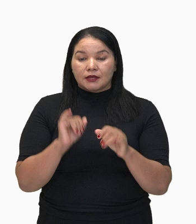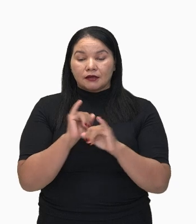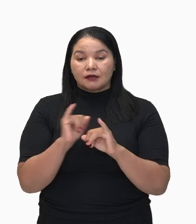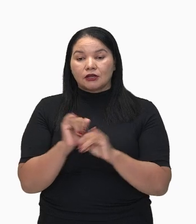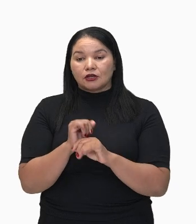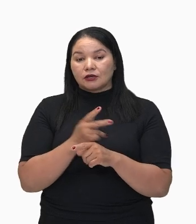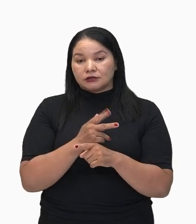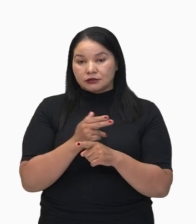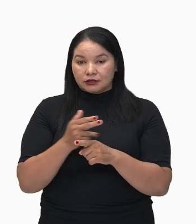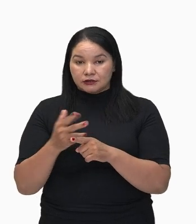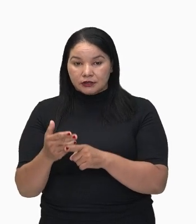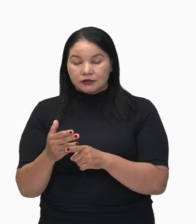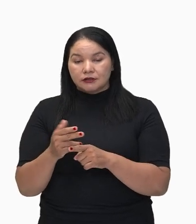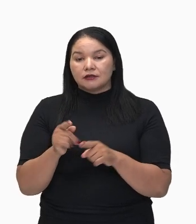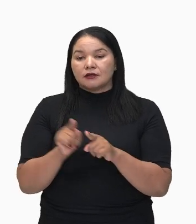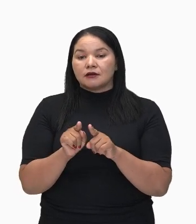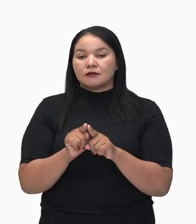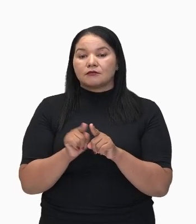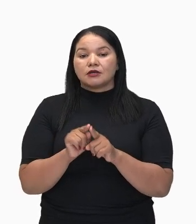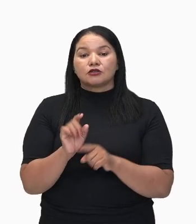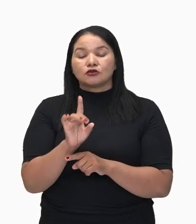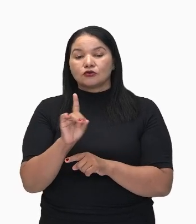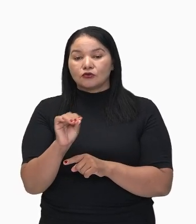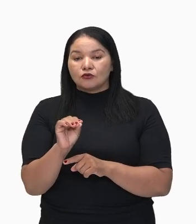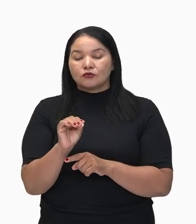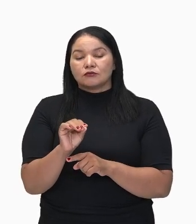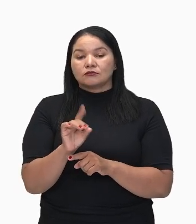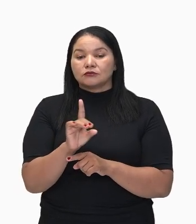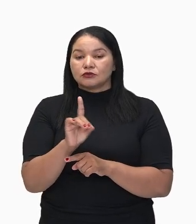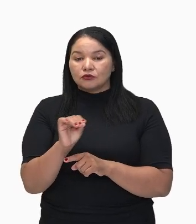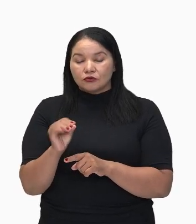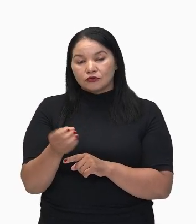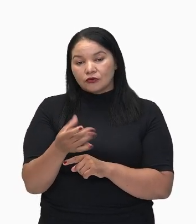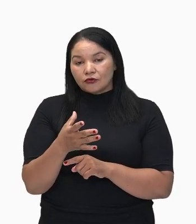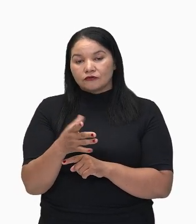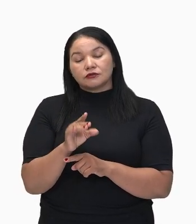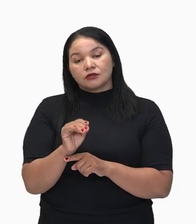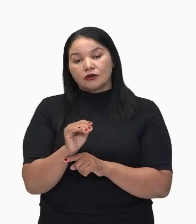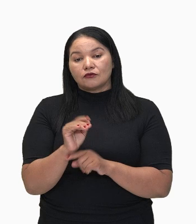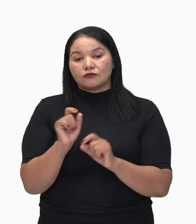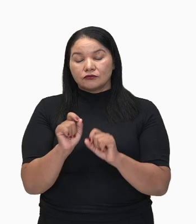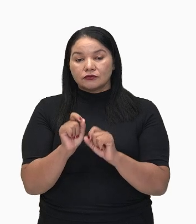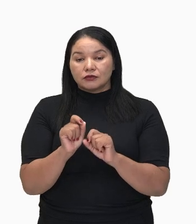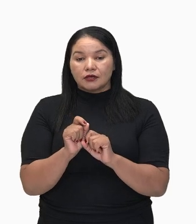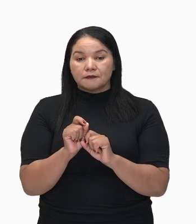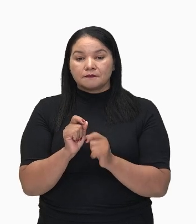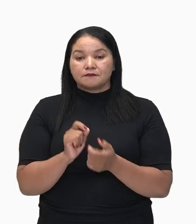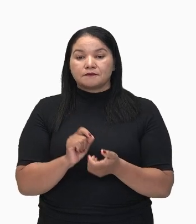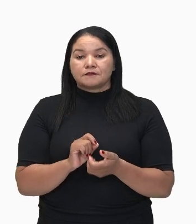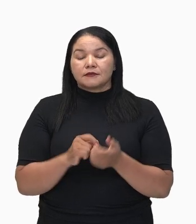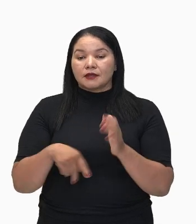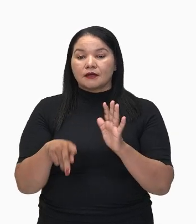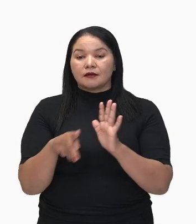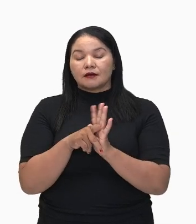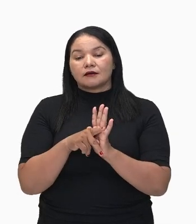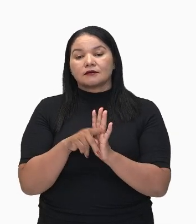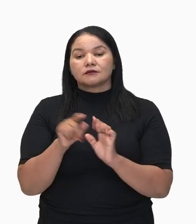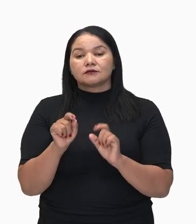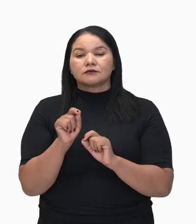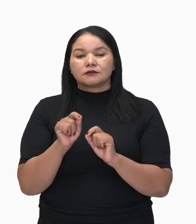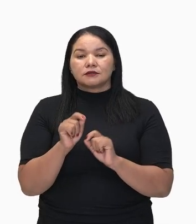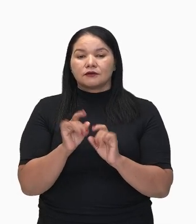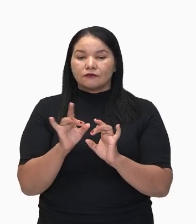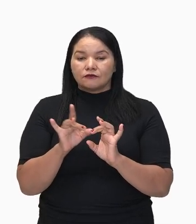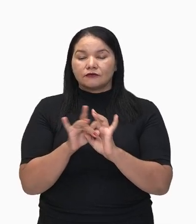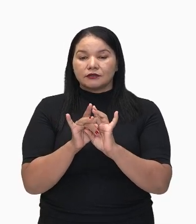do que vai indicar posse do novo longa-metragem. Então, notem aí que essas preposições, todas elas, elas vão ligar e vão... Vão